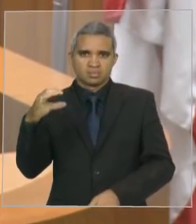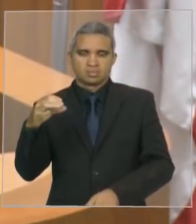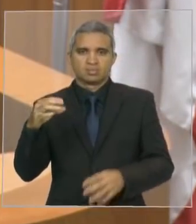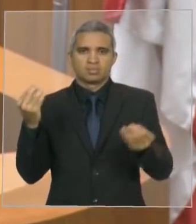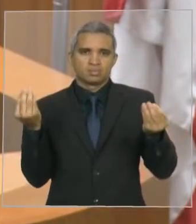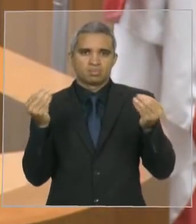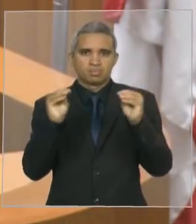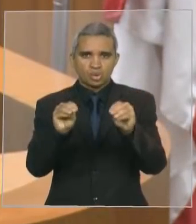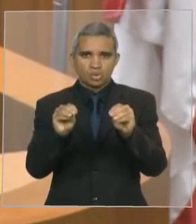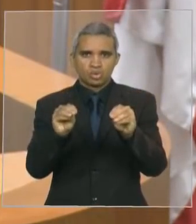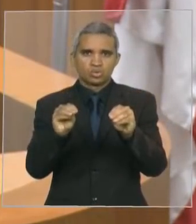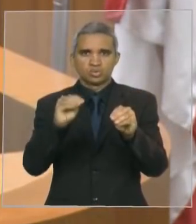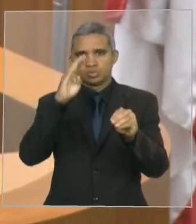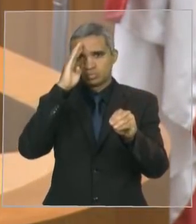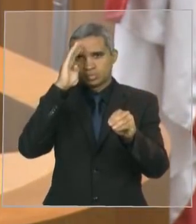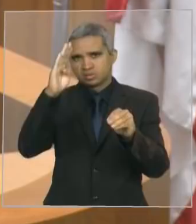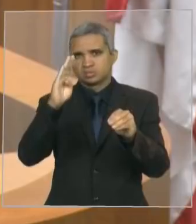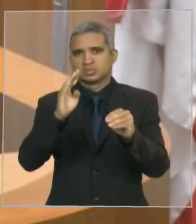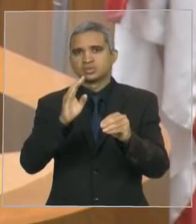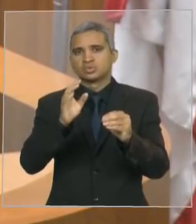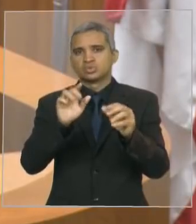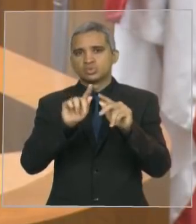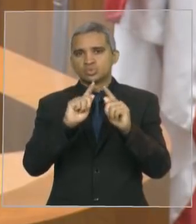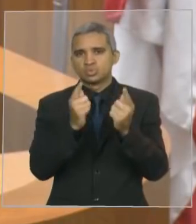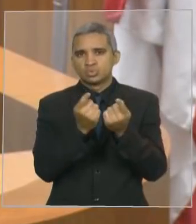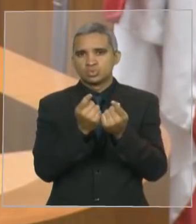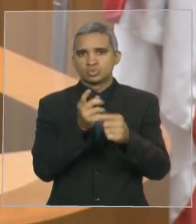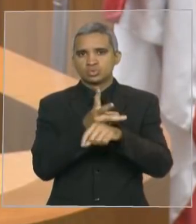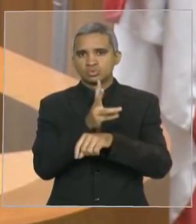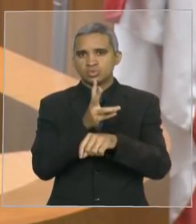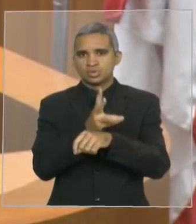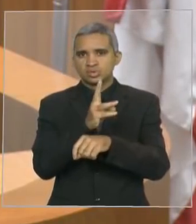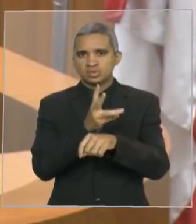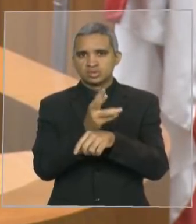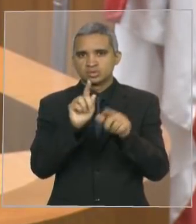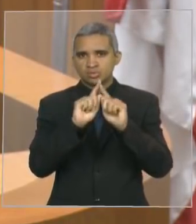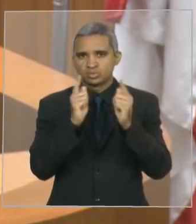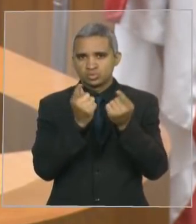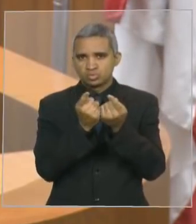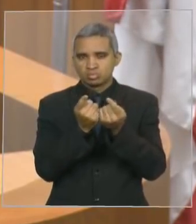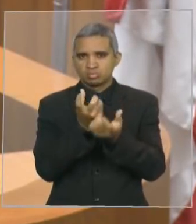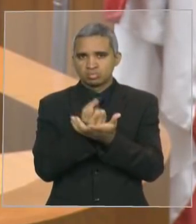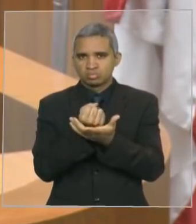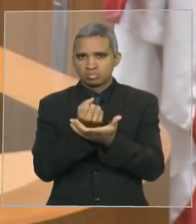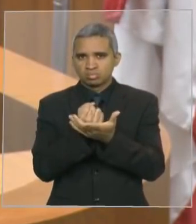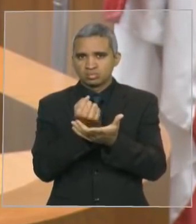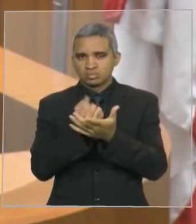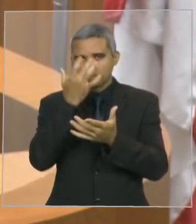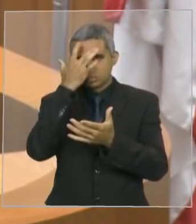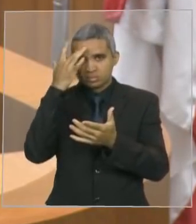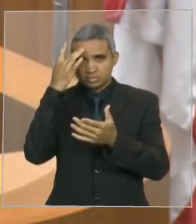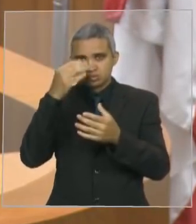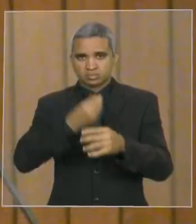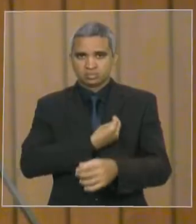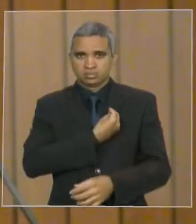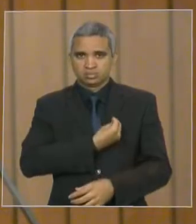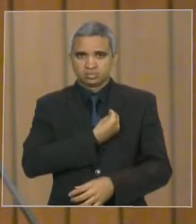principalmente em grupos de WhatsApps, principalmente em pessoas moradoras da cidade de Açailândia,